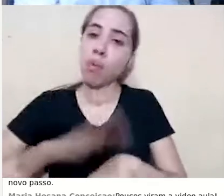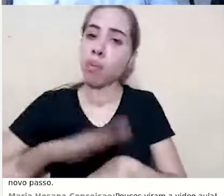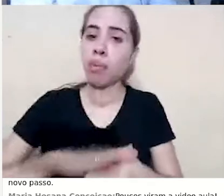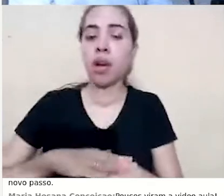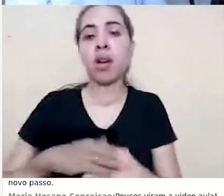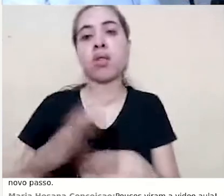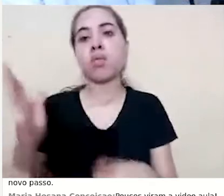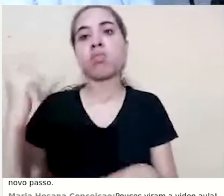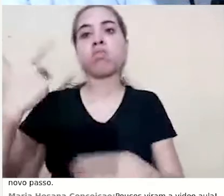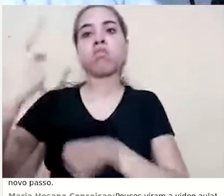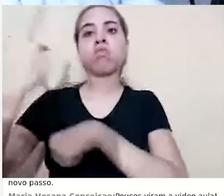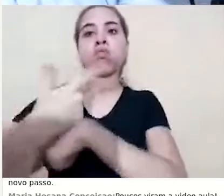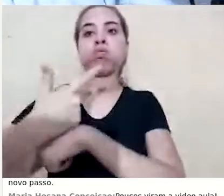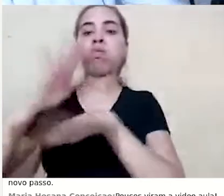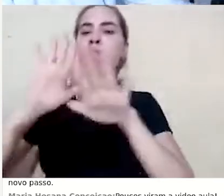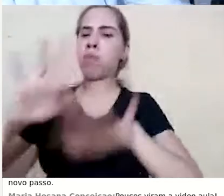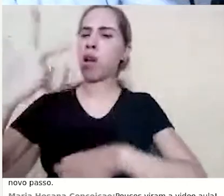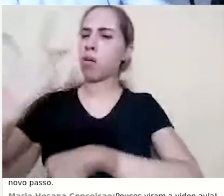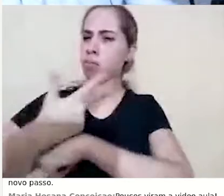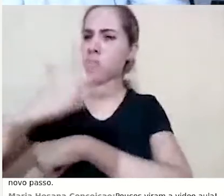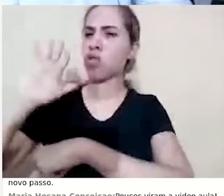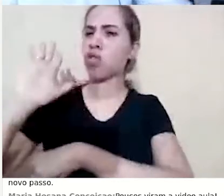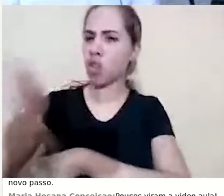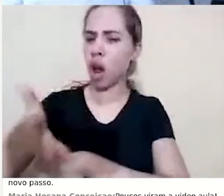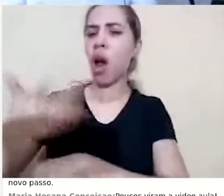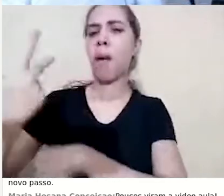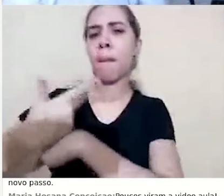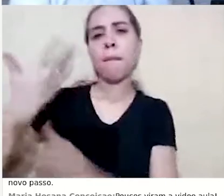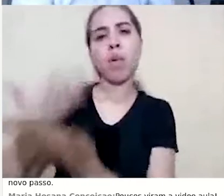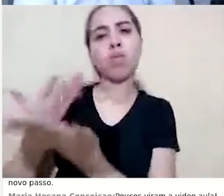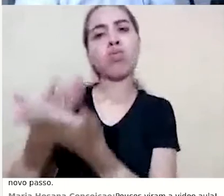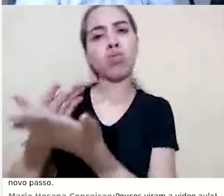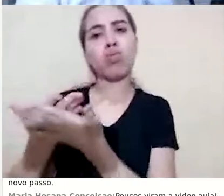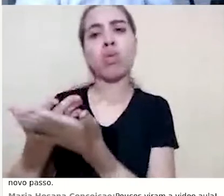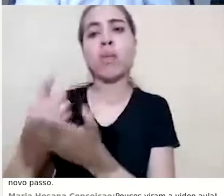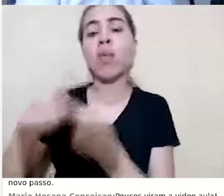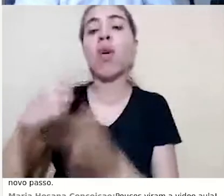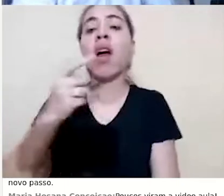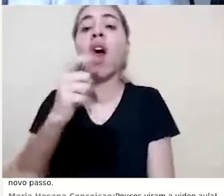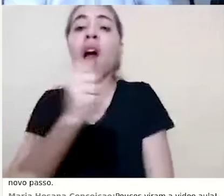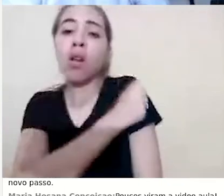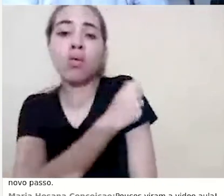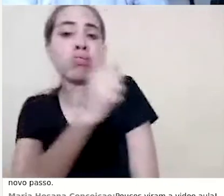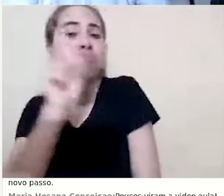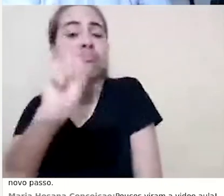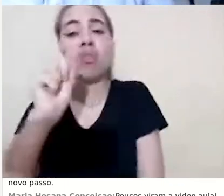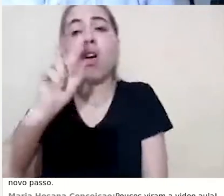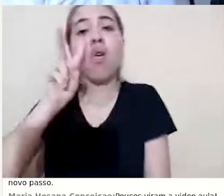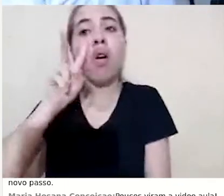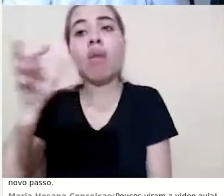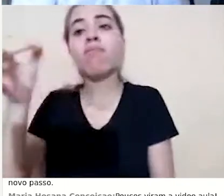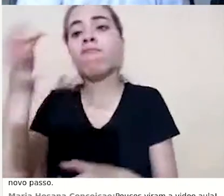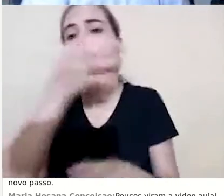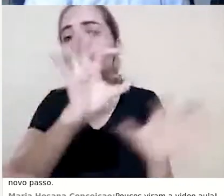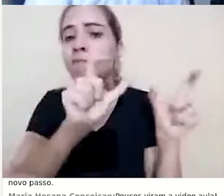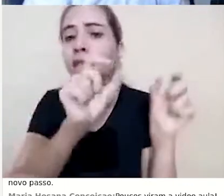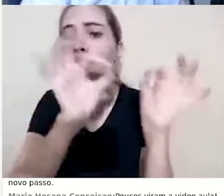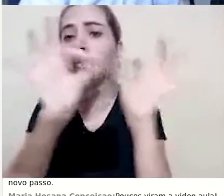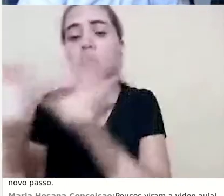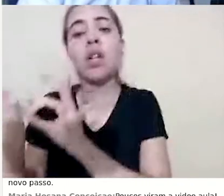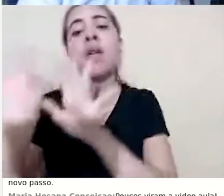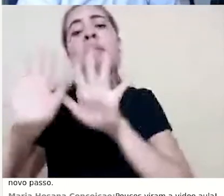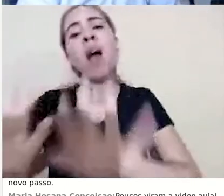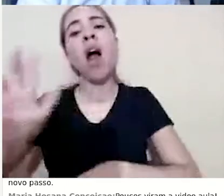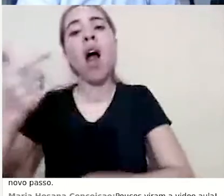né, mas a aula está gravada, e qual que o aluno que assiste a aula, né, porque depois de assistir a aula vai ter mais uma atividade, essas duas